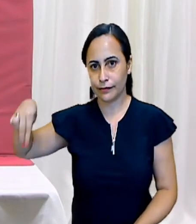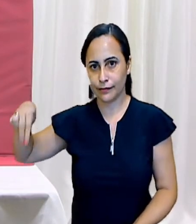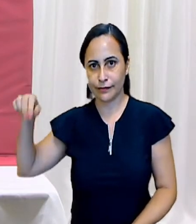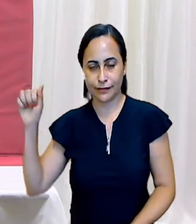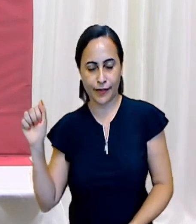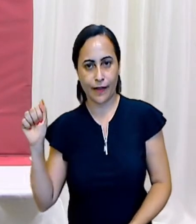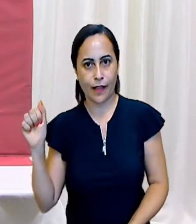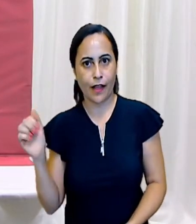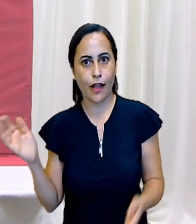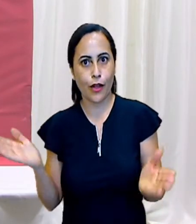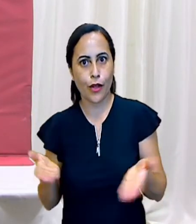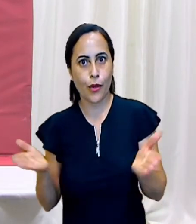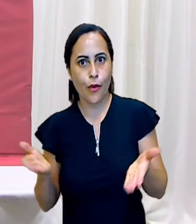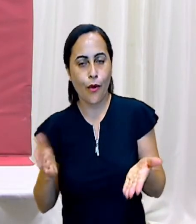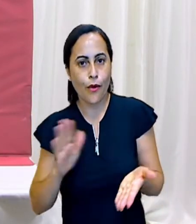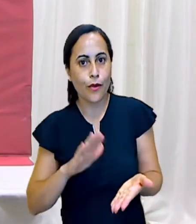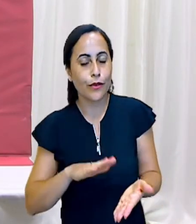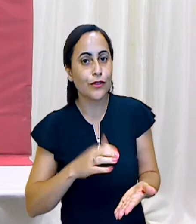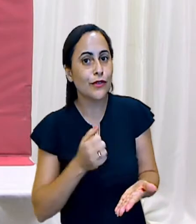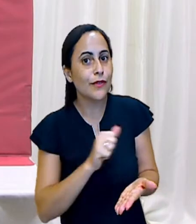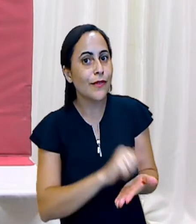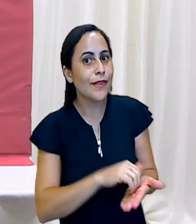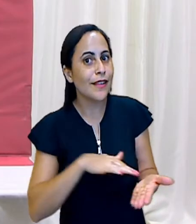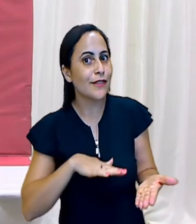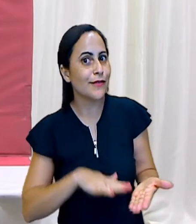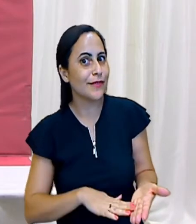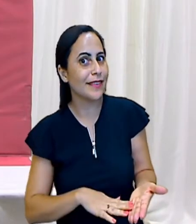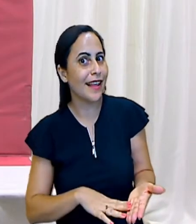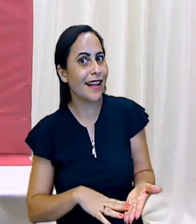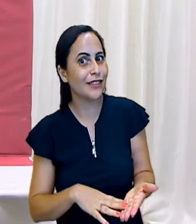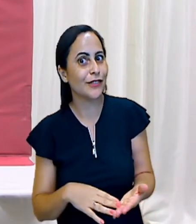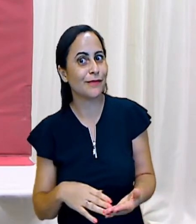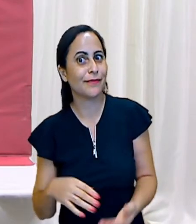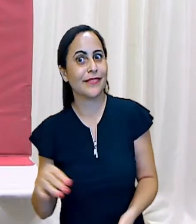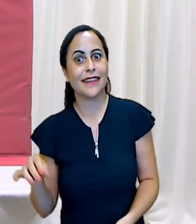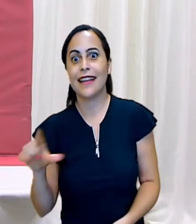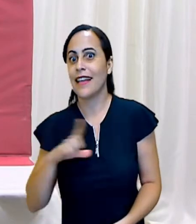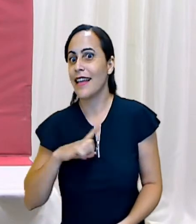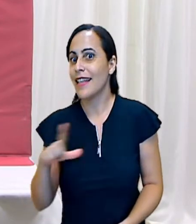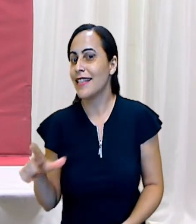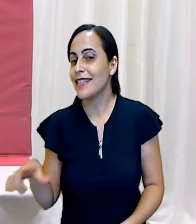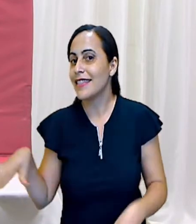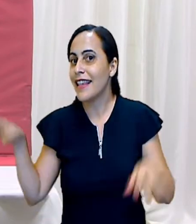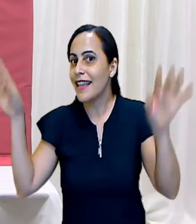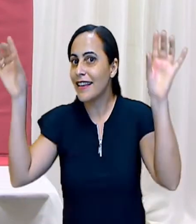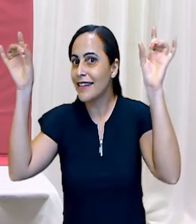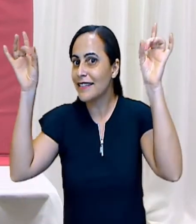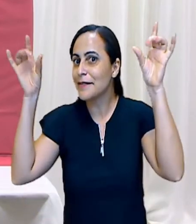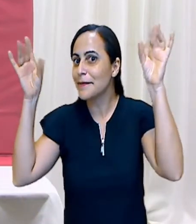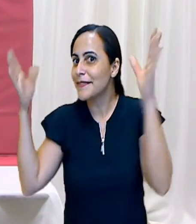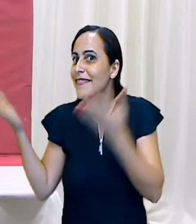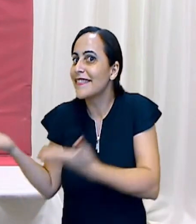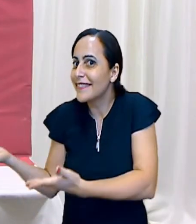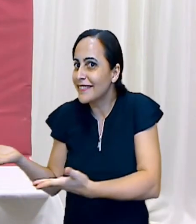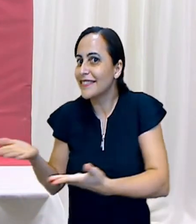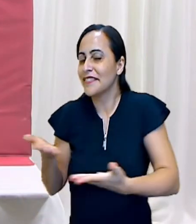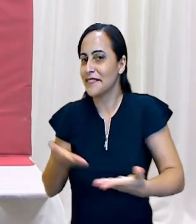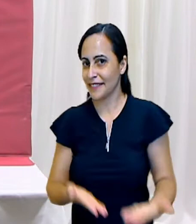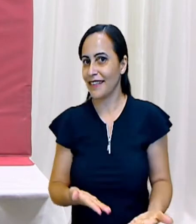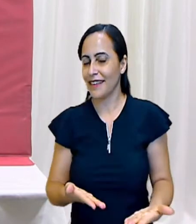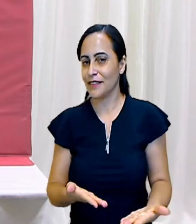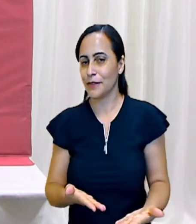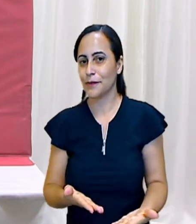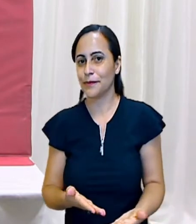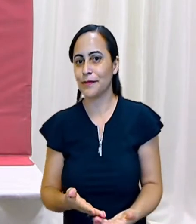atividade. E tem uma novidade. Hoje eu trouxe um convidado. Ah, um convidado muito especial.